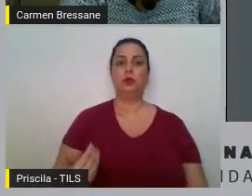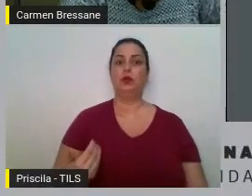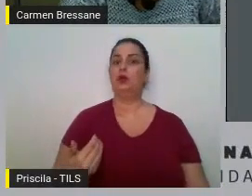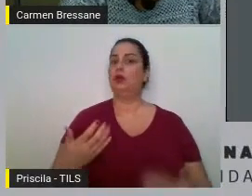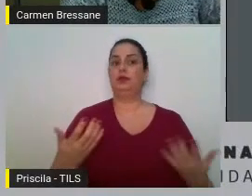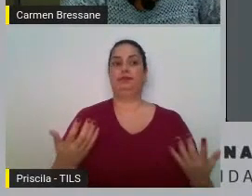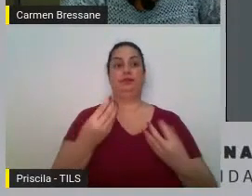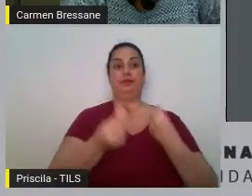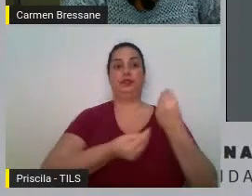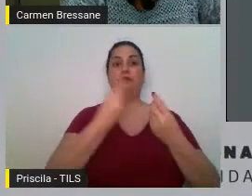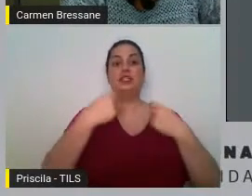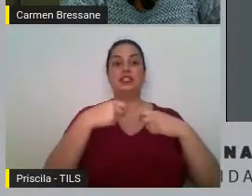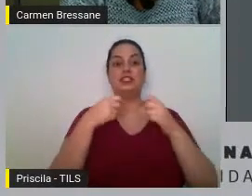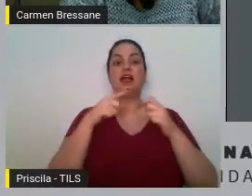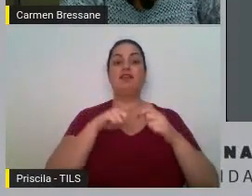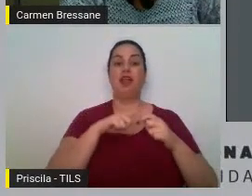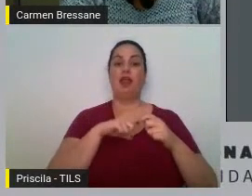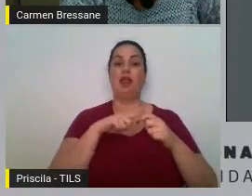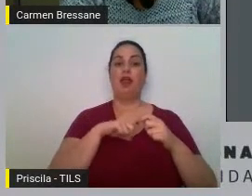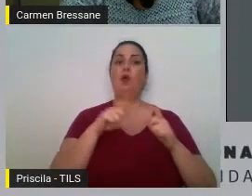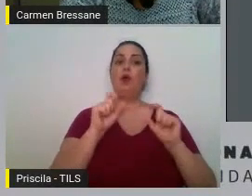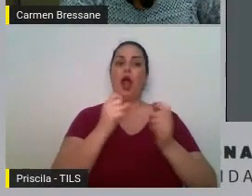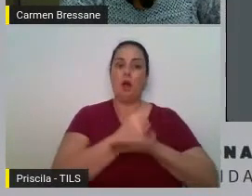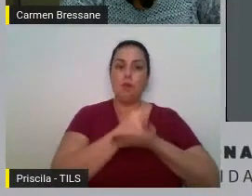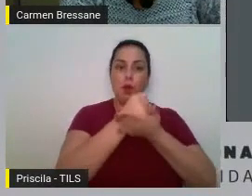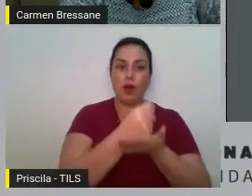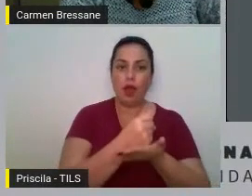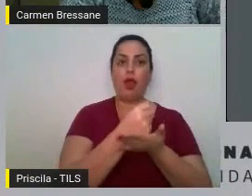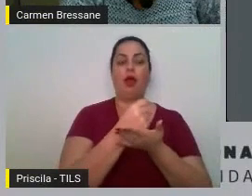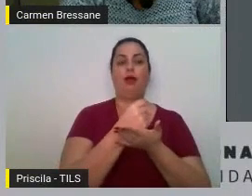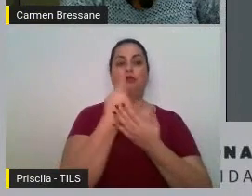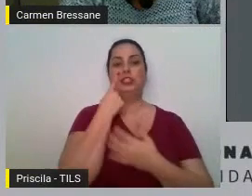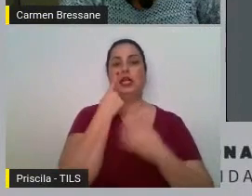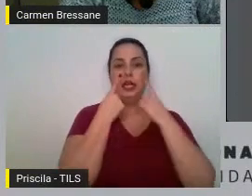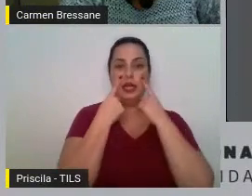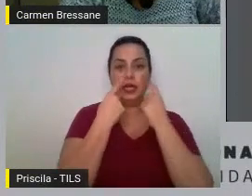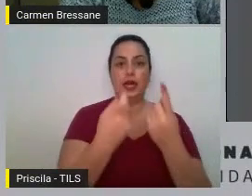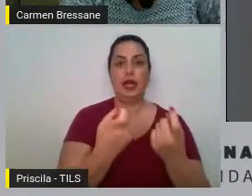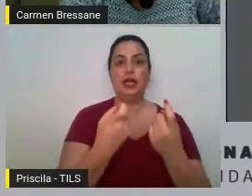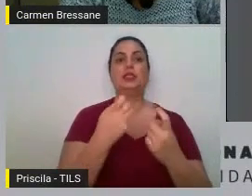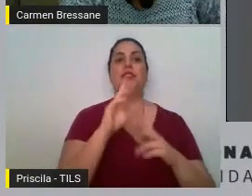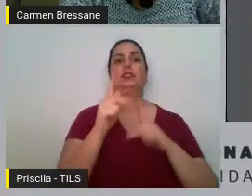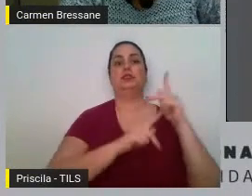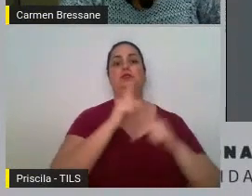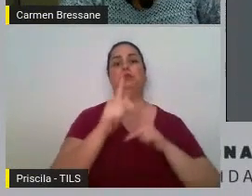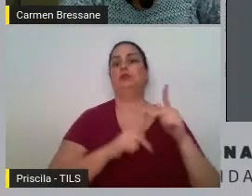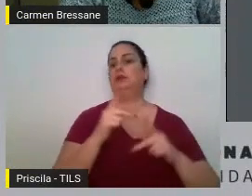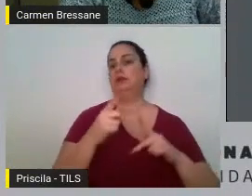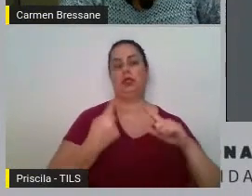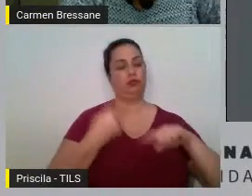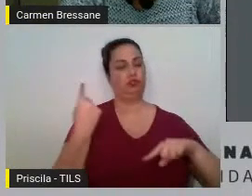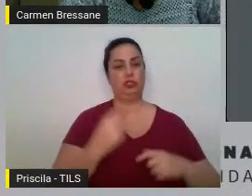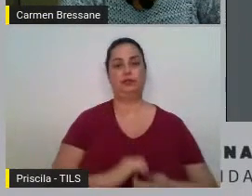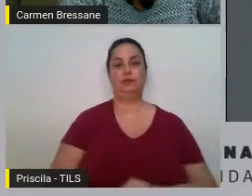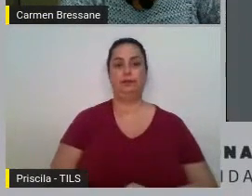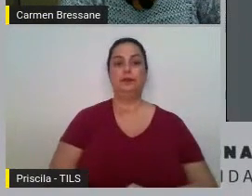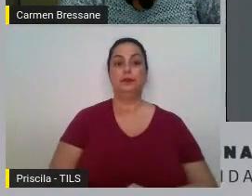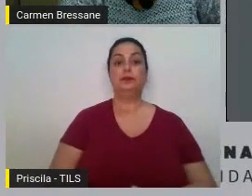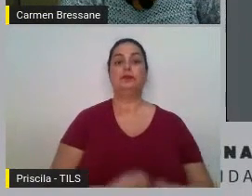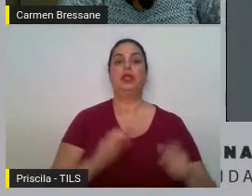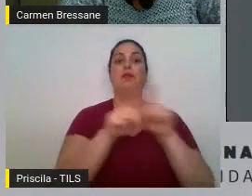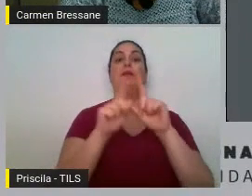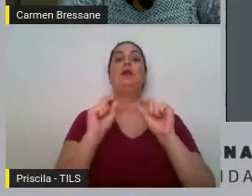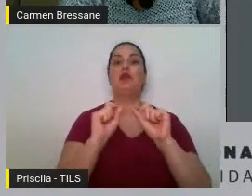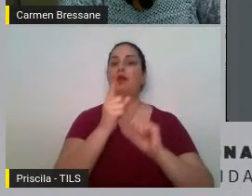esquema? Não existe. Houve desrespeito à lei de licitações como eu falei porque foi feito pregão